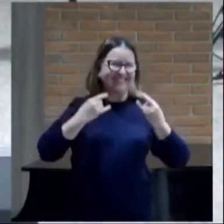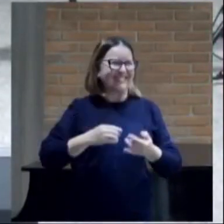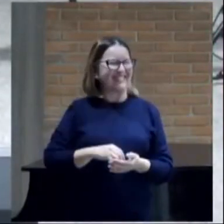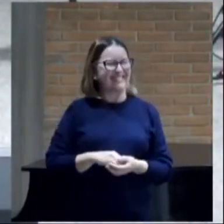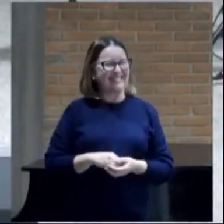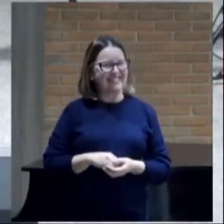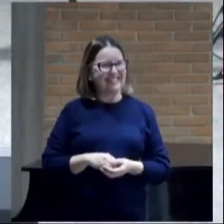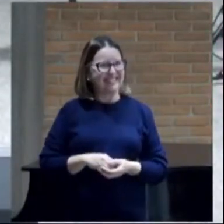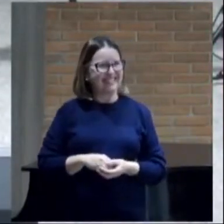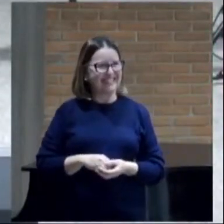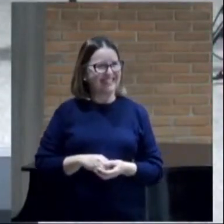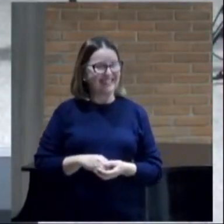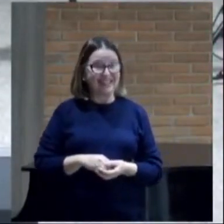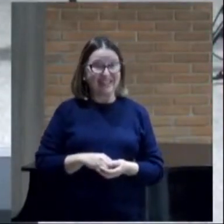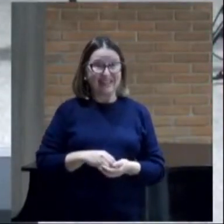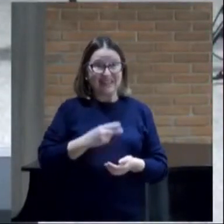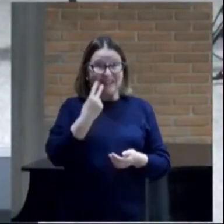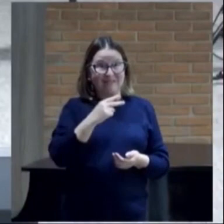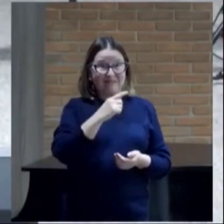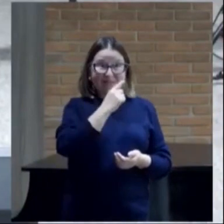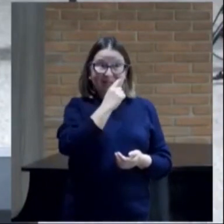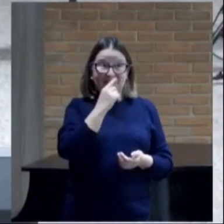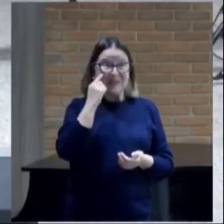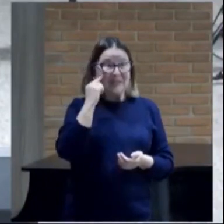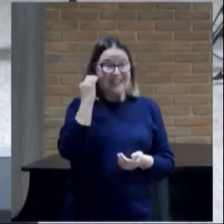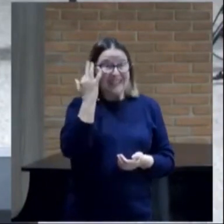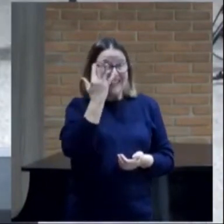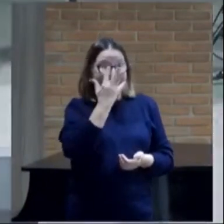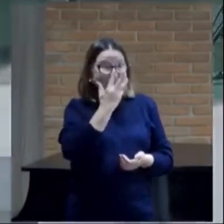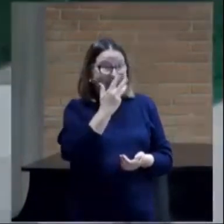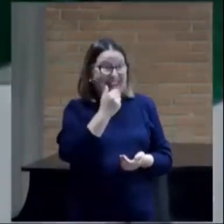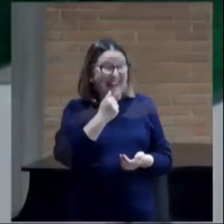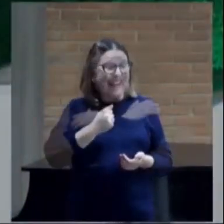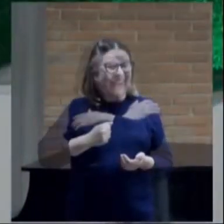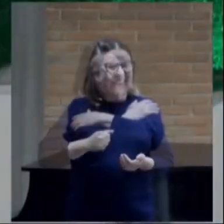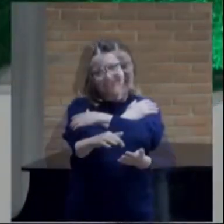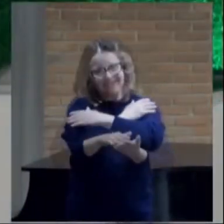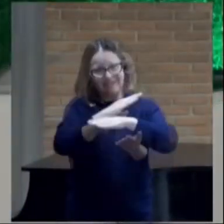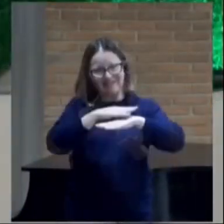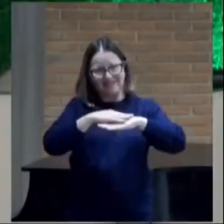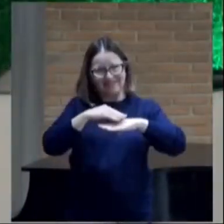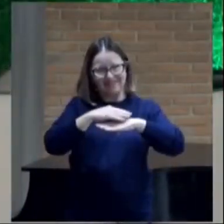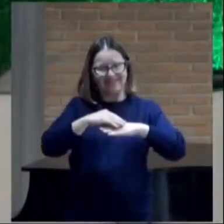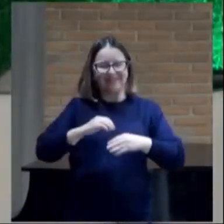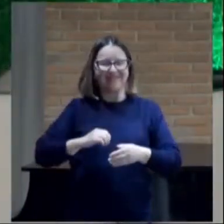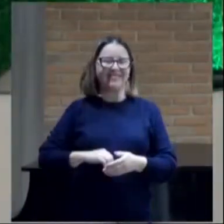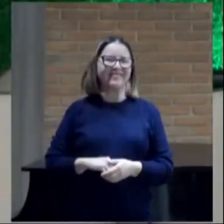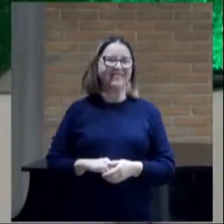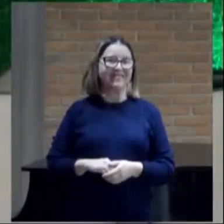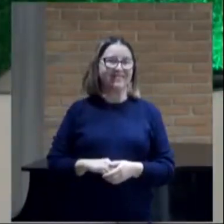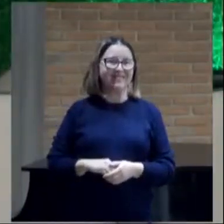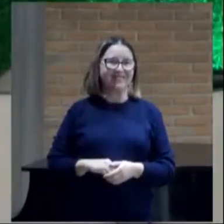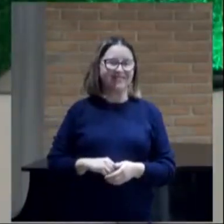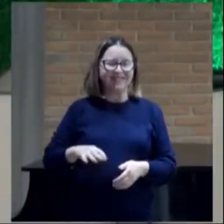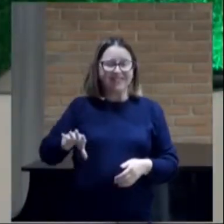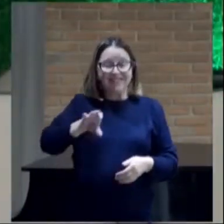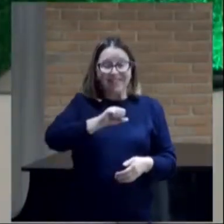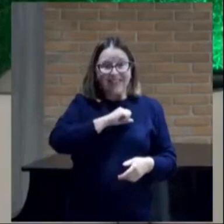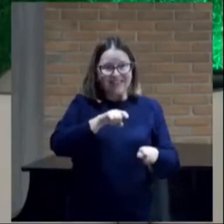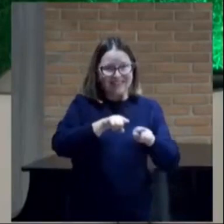A gente vê os olhinhos rindo. É muito precioso. Meus amados irmãos.